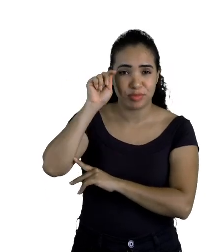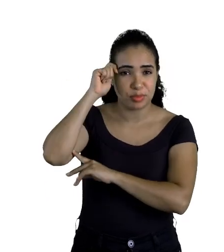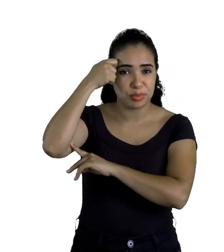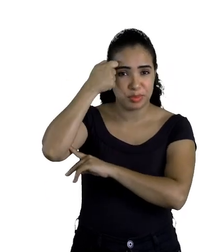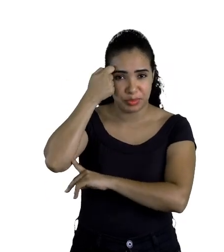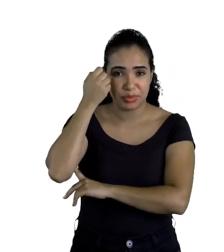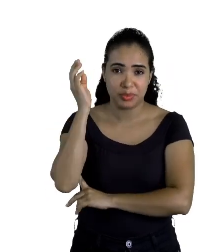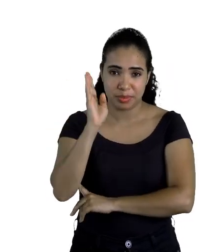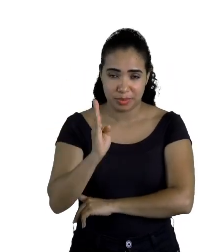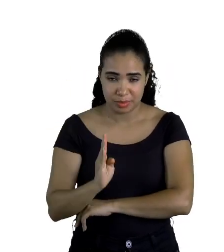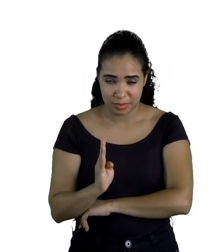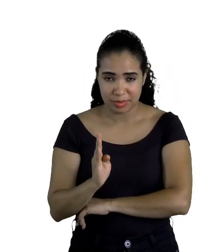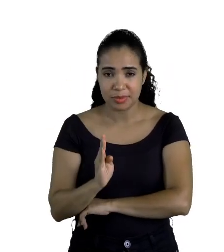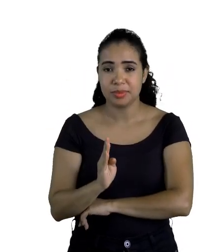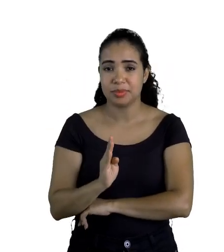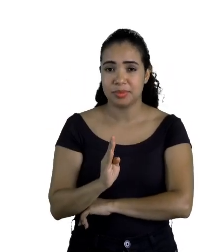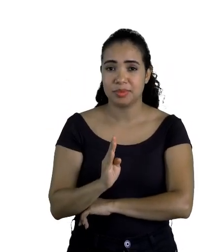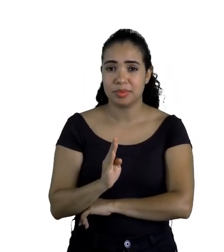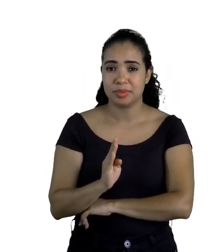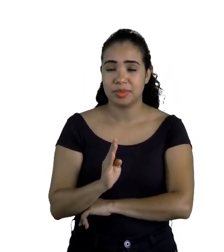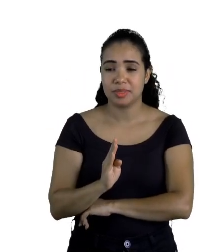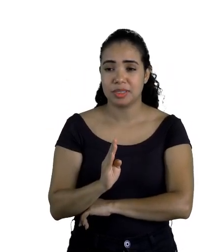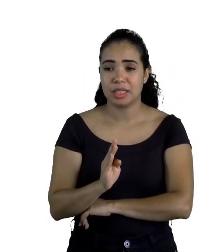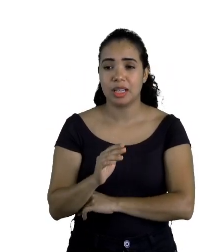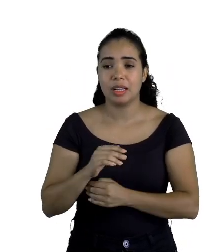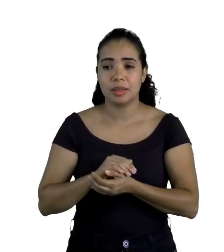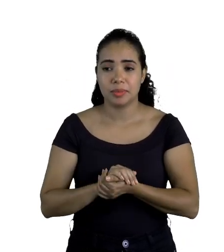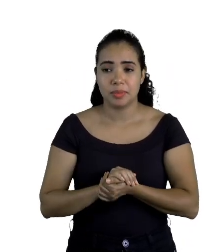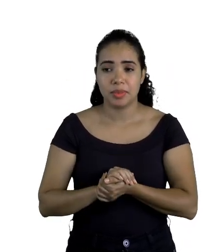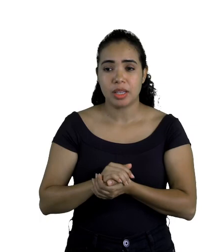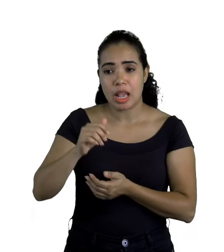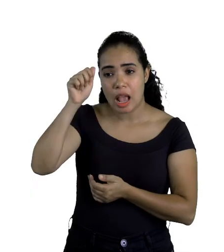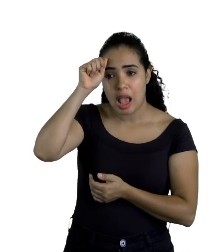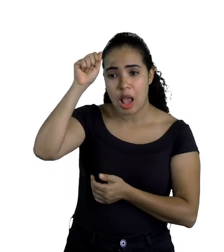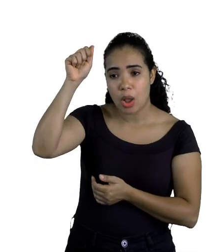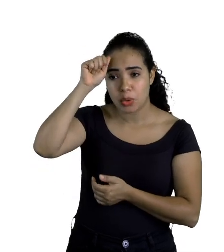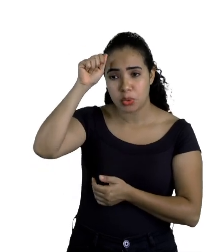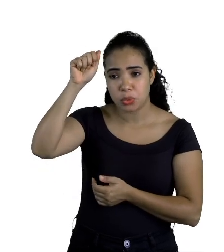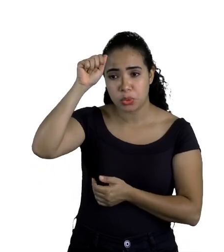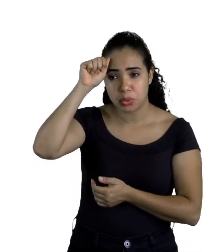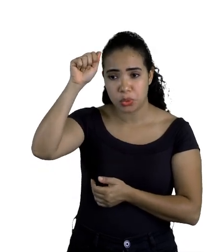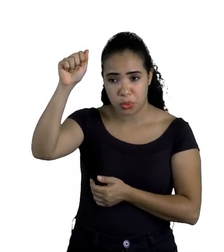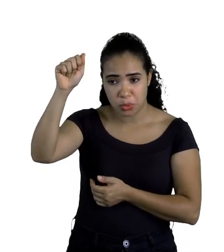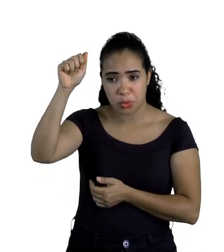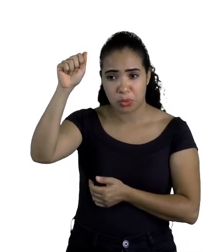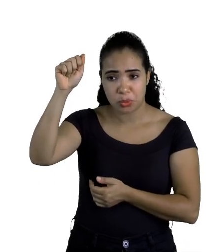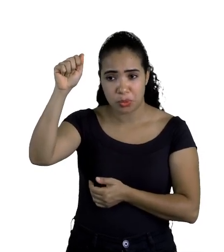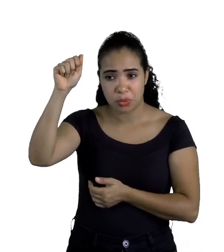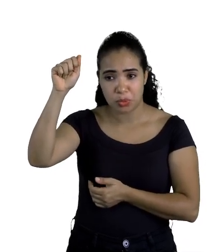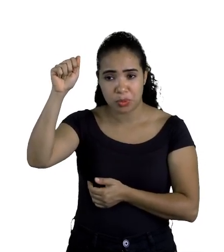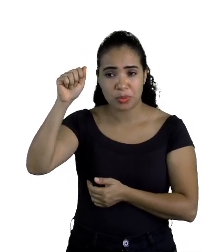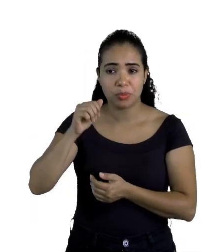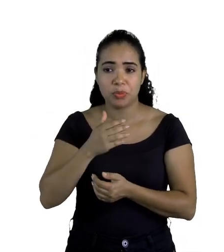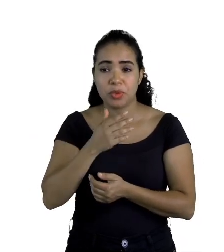-brasileiro, que o Dioscóredes, esse autor que eu coloquei aí, a imagem que vocês estão vendo